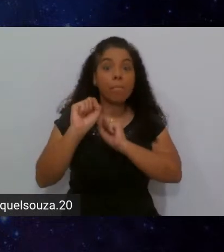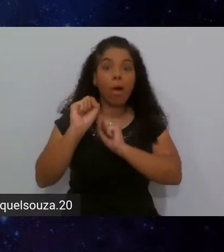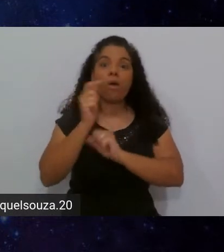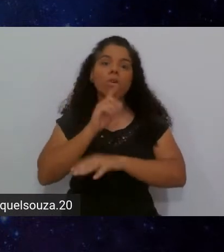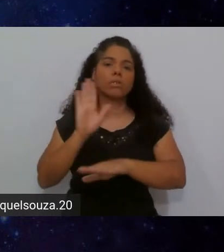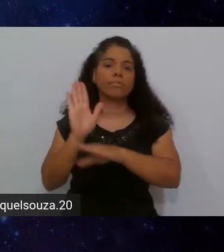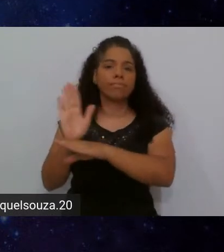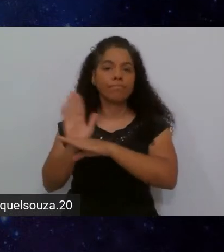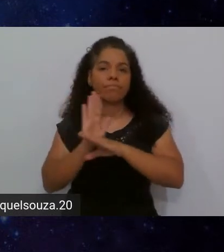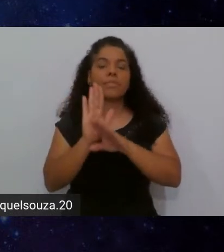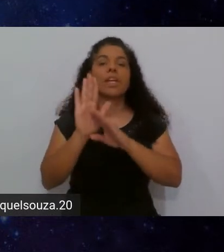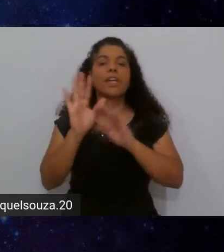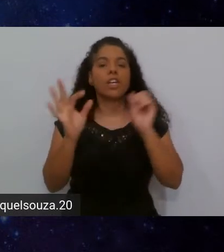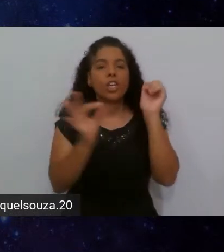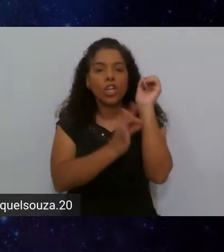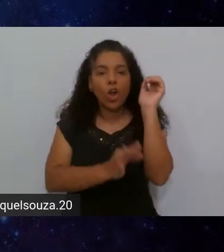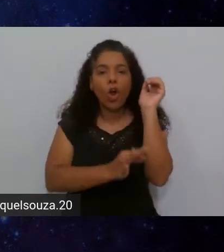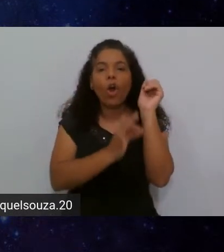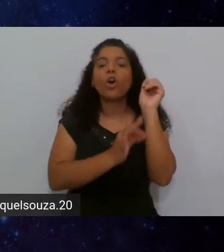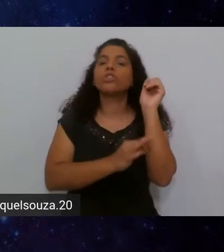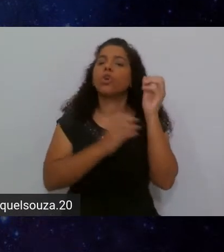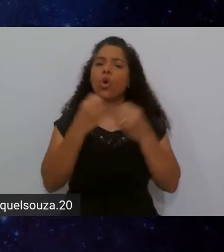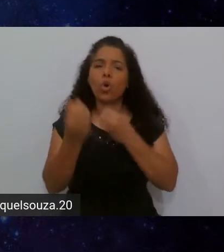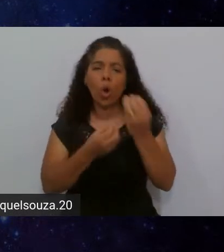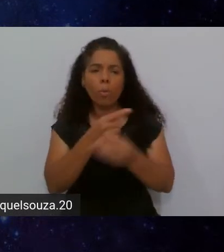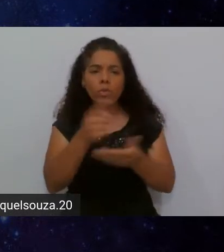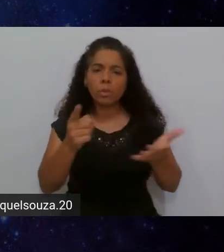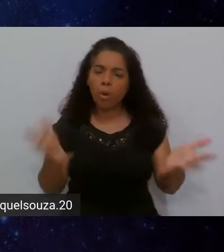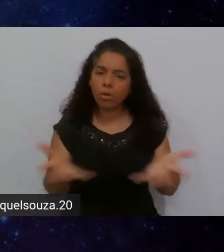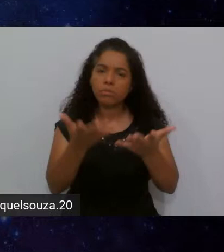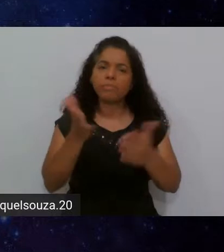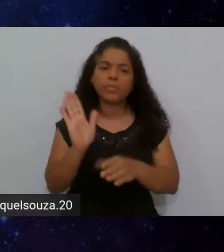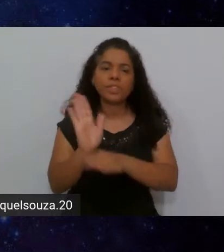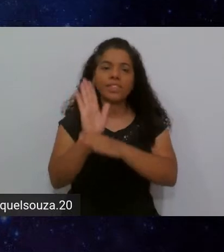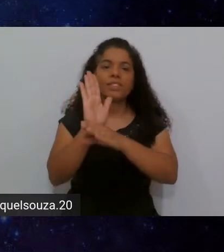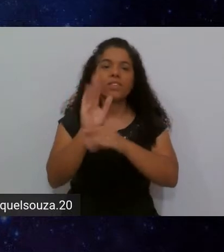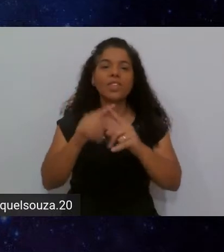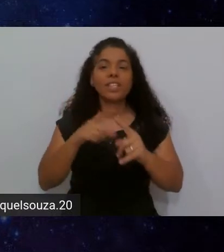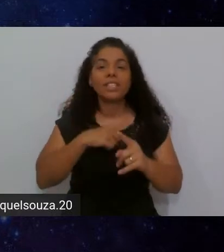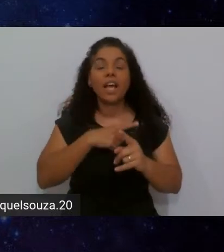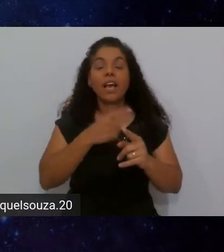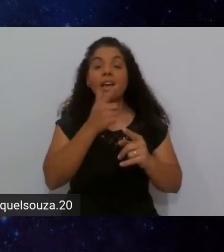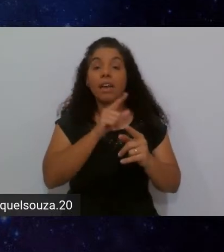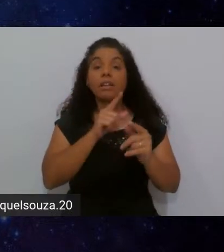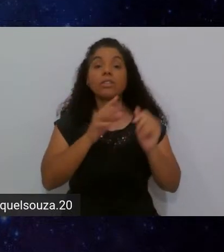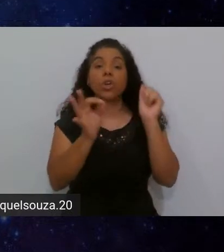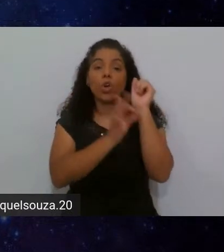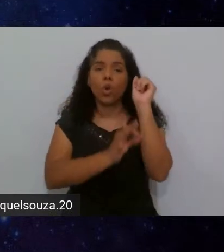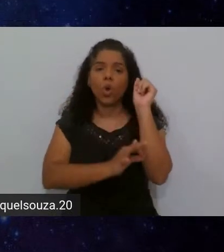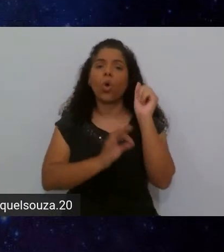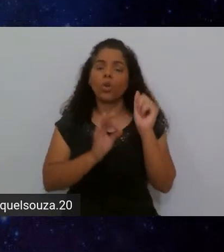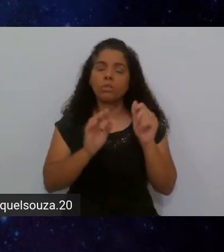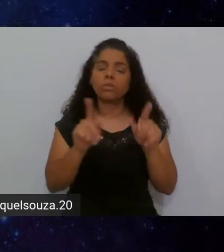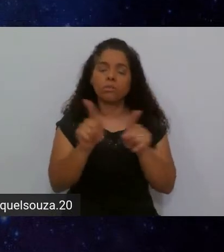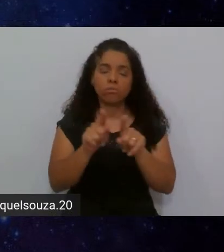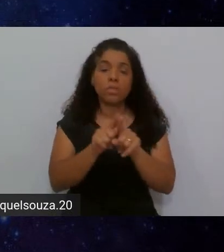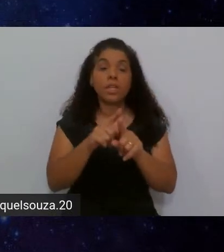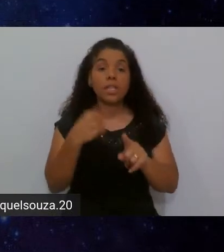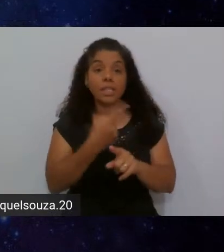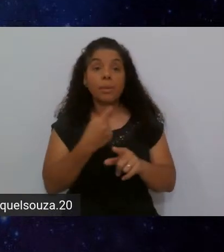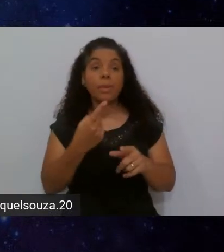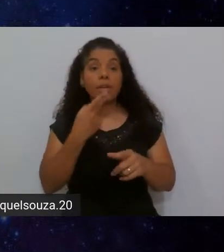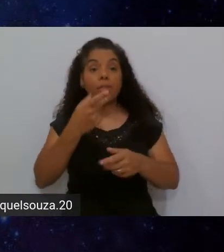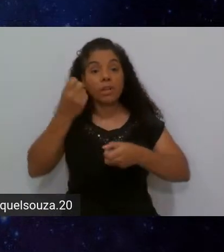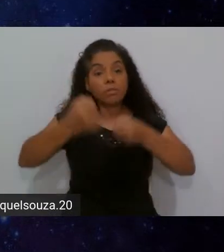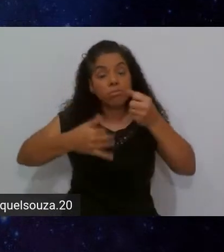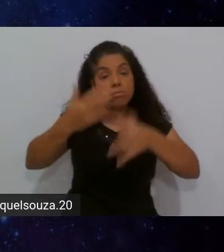código ou como você pode se favorecer com base em codificação. Além disso, a gente também vai falar